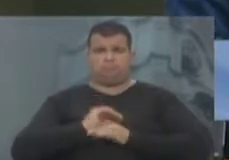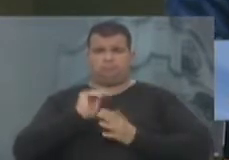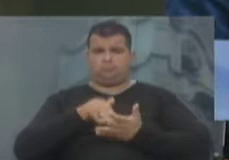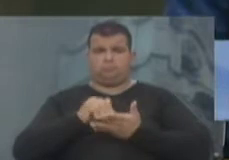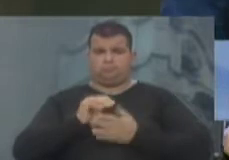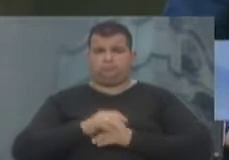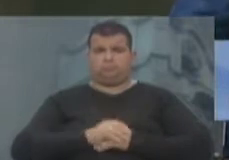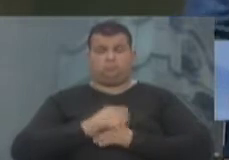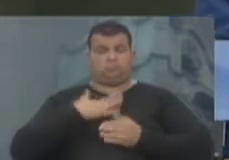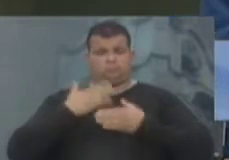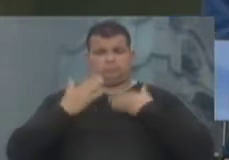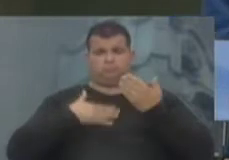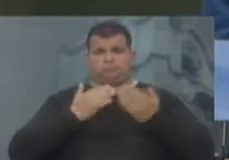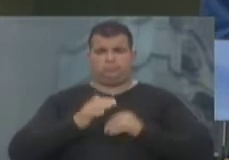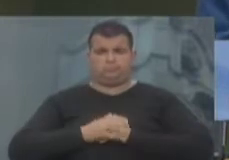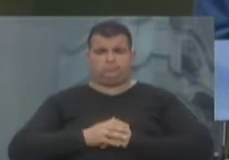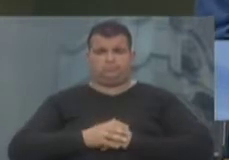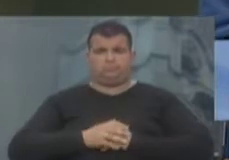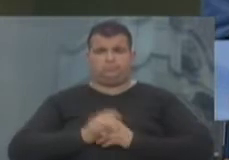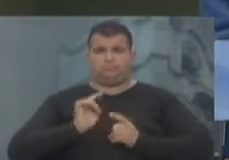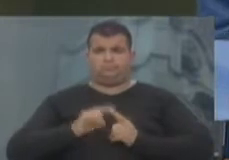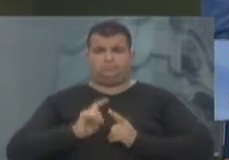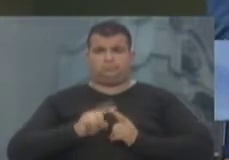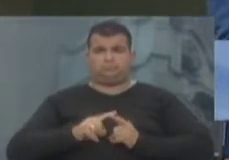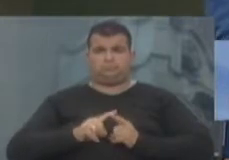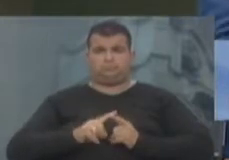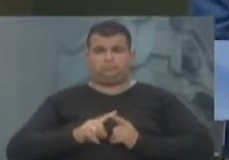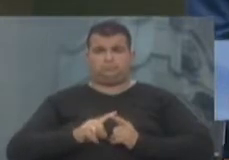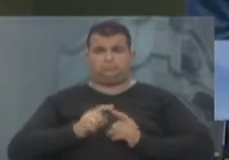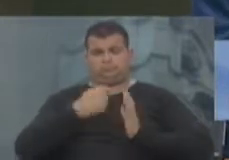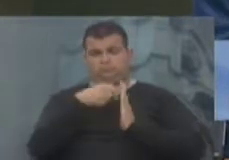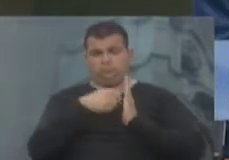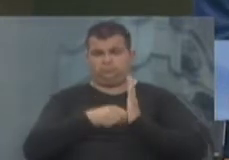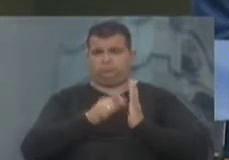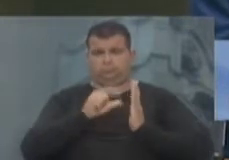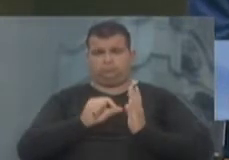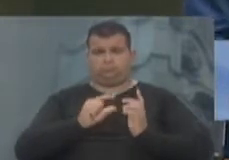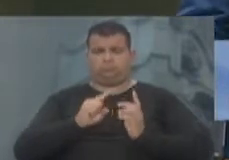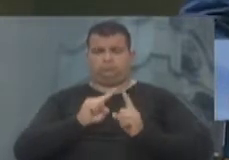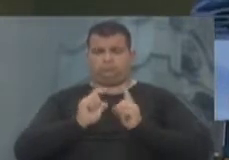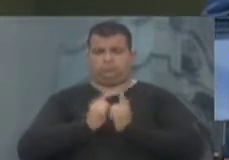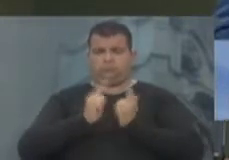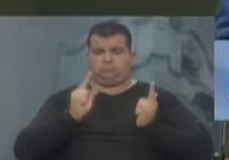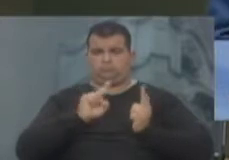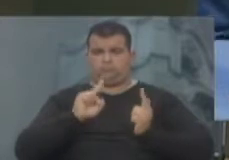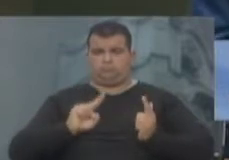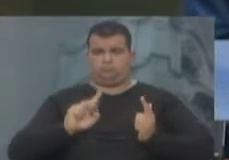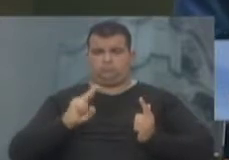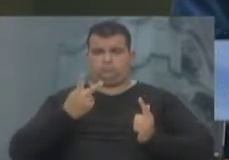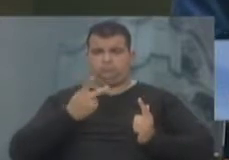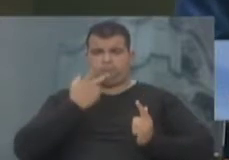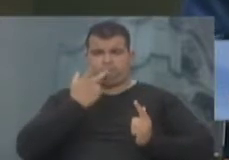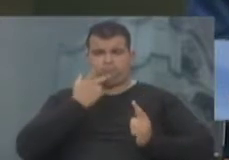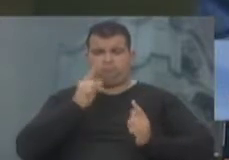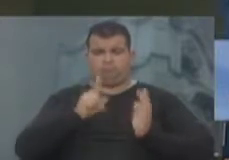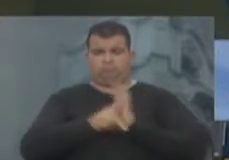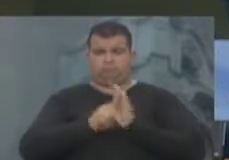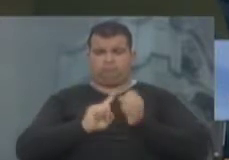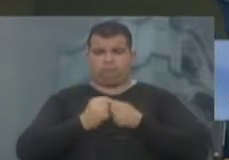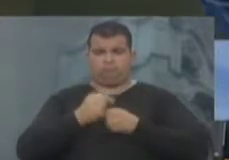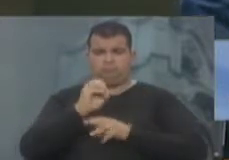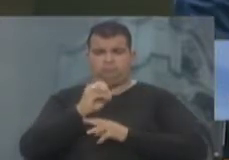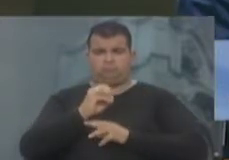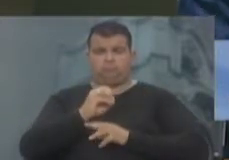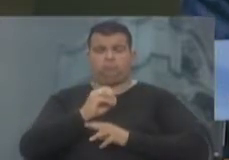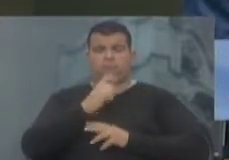surpreso que uma coluna, como é a coluna da Zero Hora, que era para abordar Porto Alegre, prefere falar